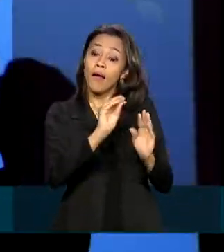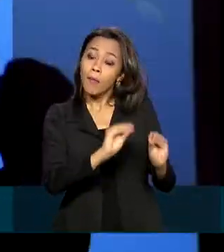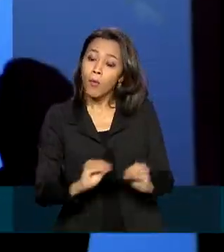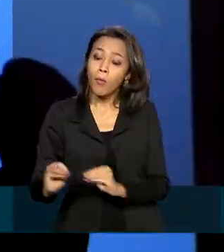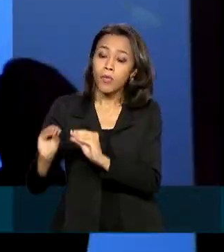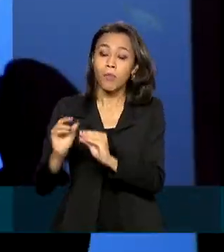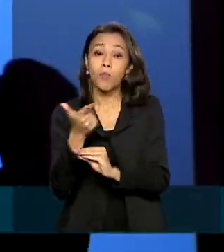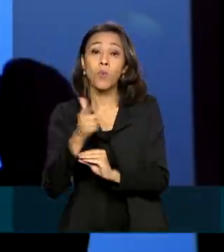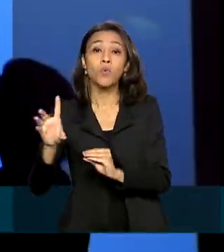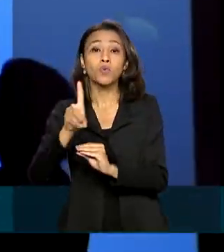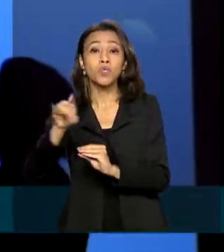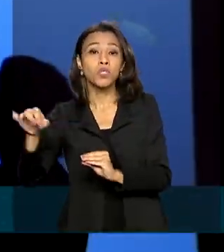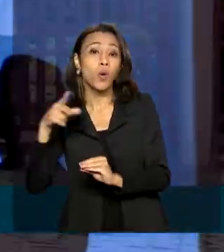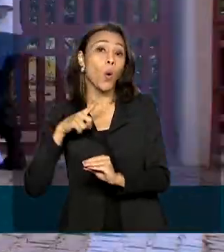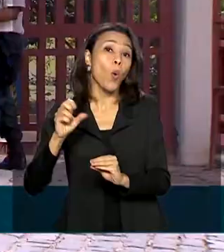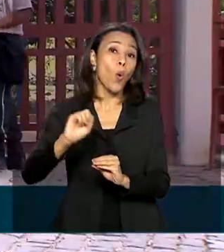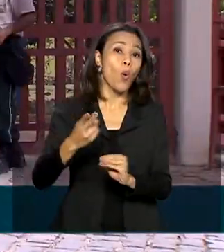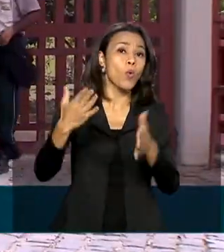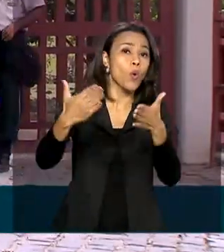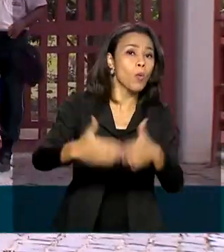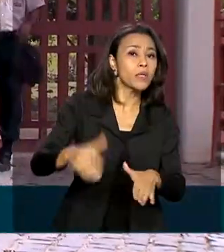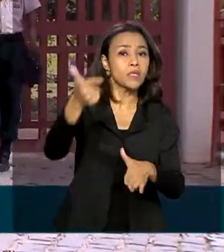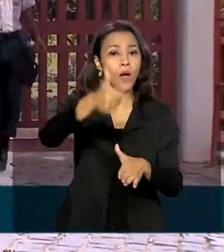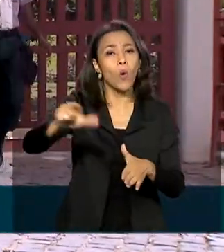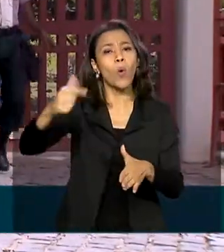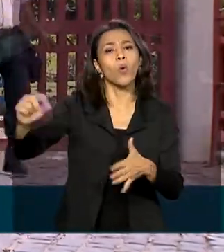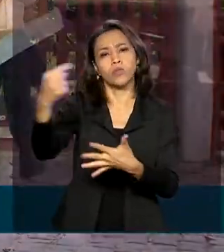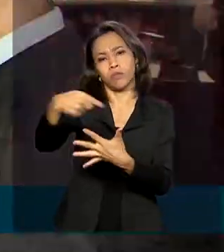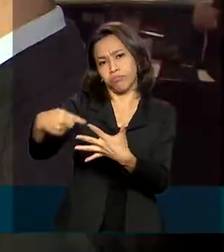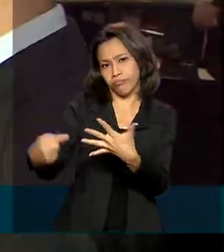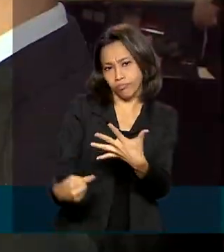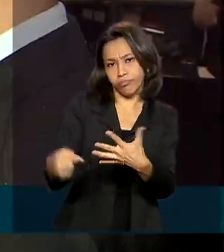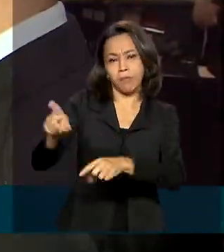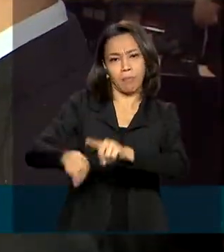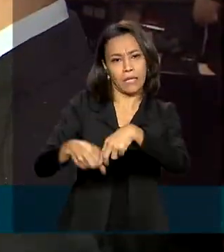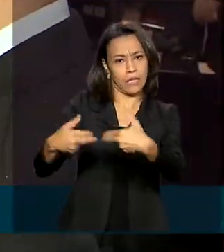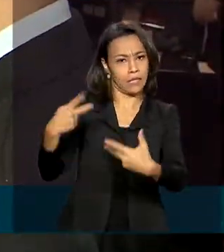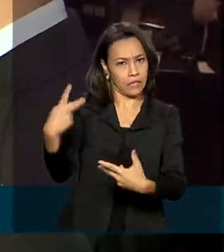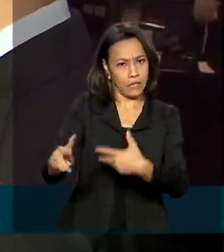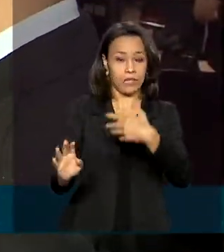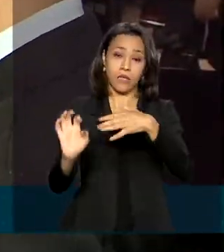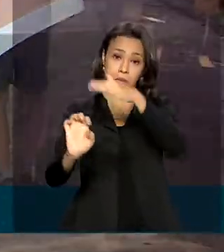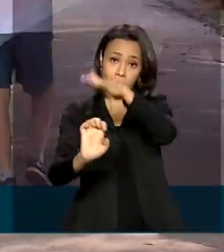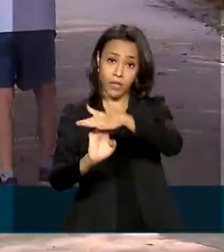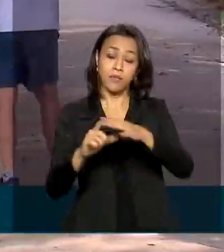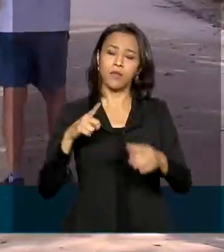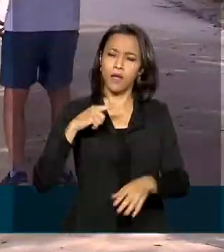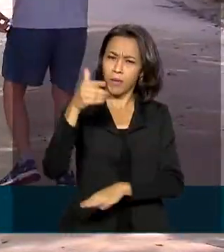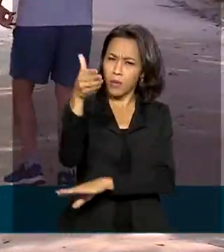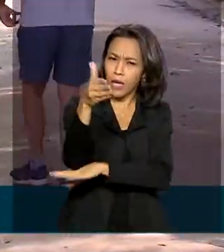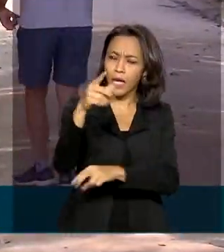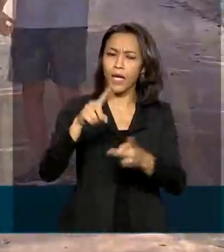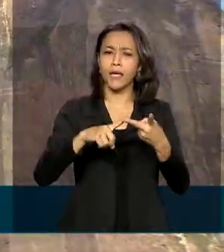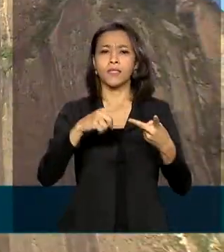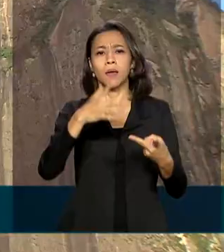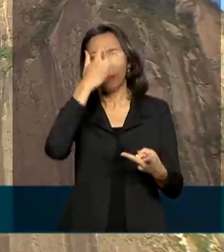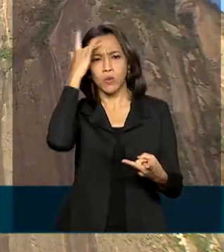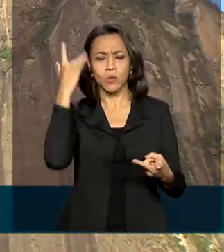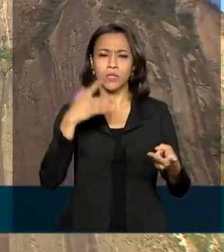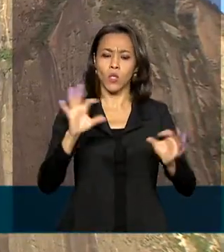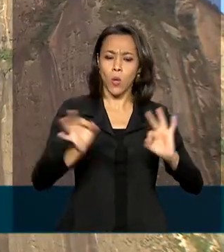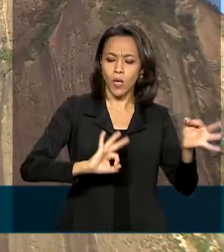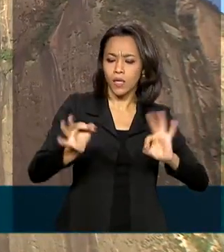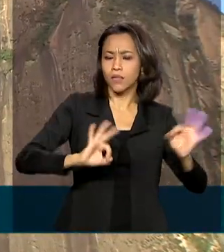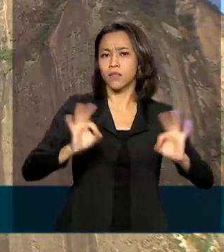créditos para a compra de outros produtos da empresa. A lei vale para hotéis, organizadores de eventos e parques